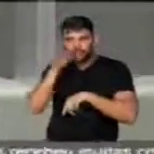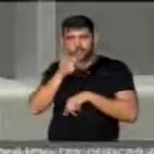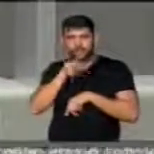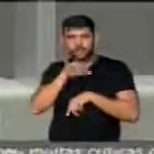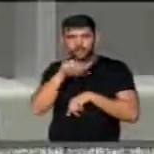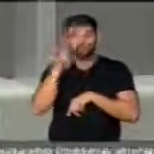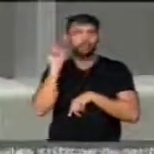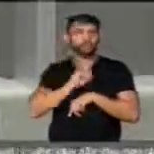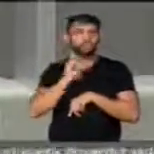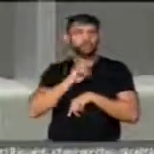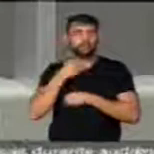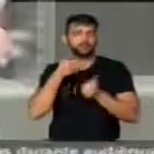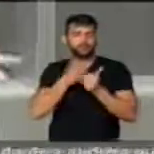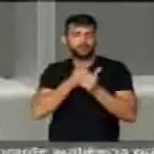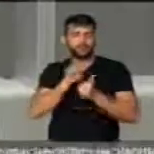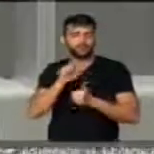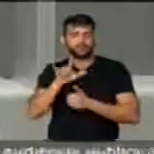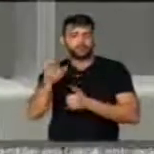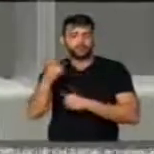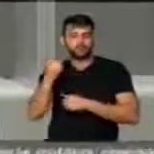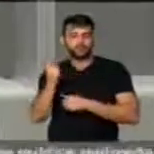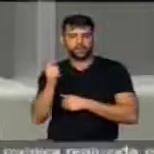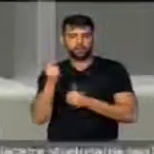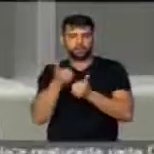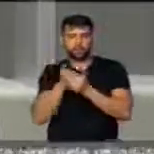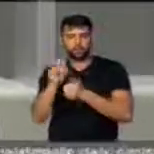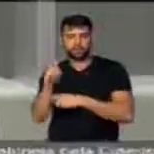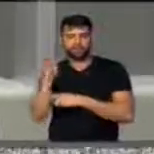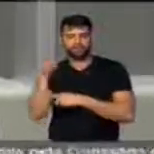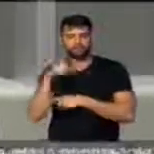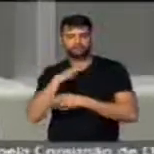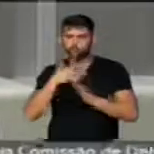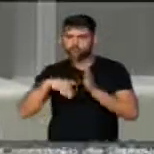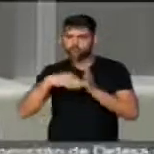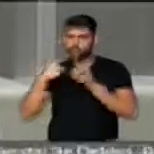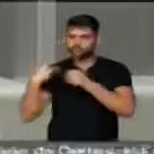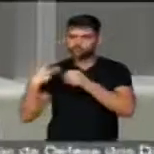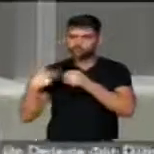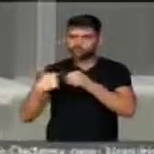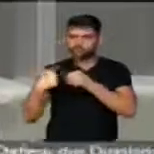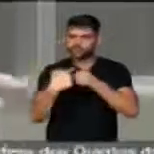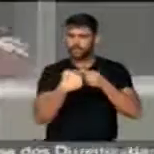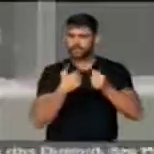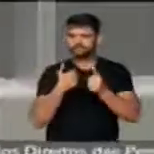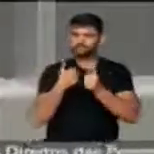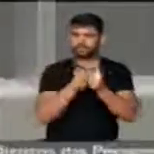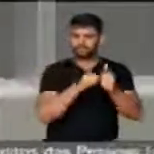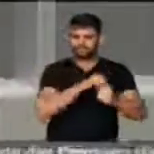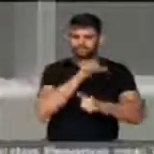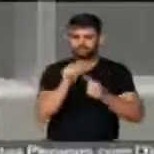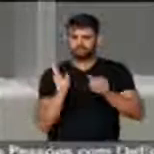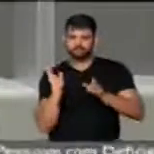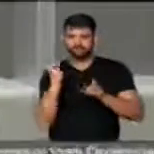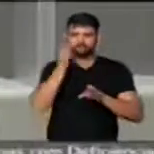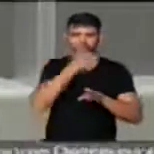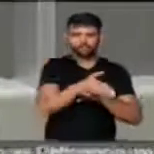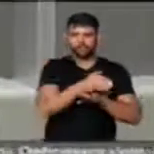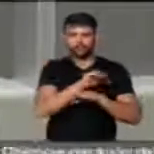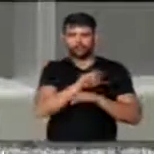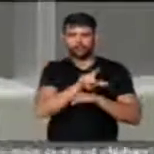Mineiro, até do Sudoeste, de Goiás, todas as cidades que se convergem para Uberlândia,